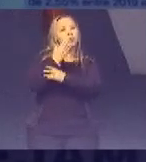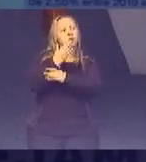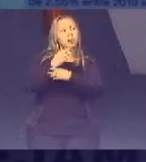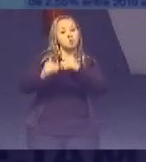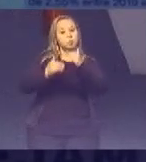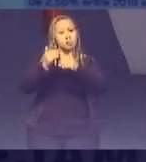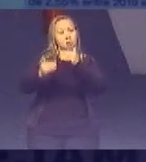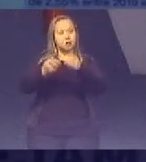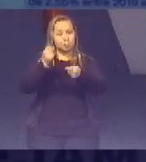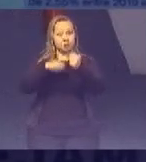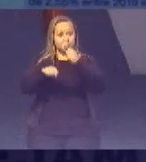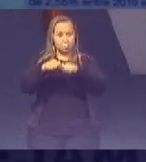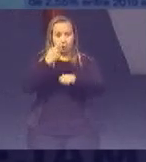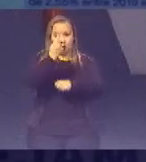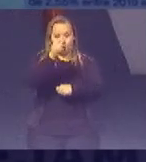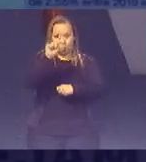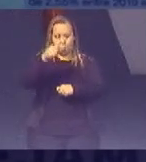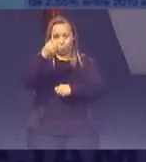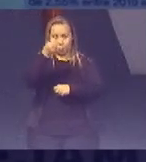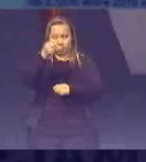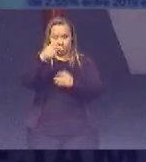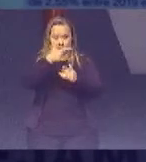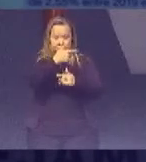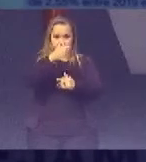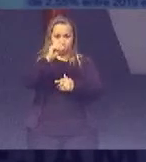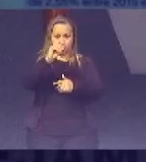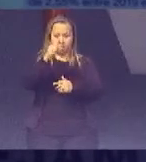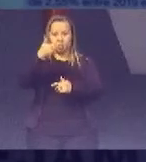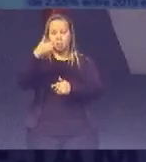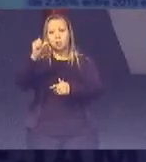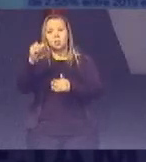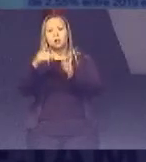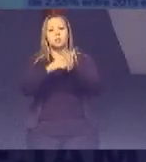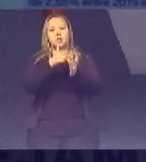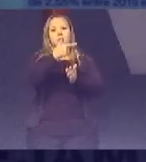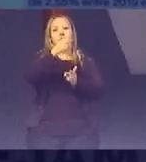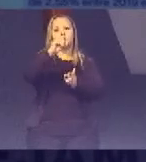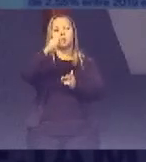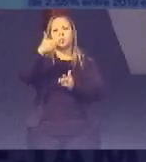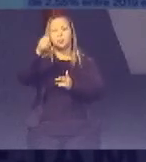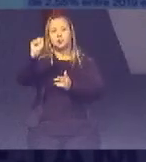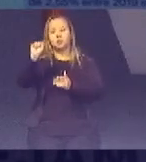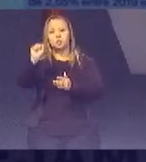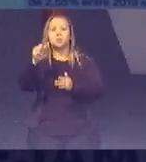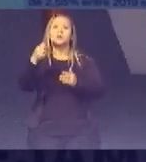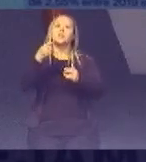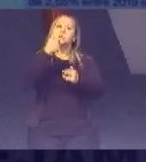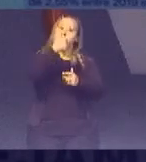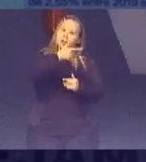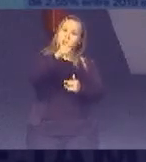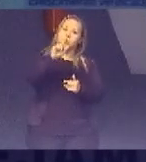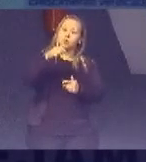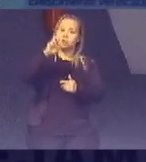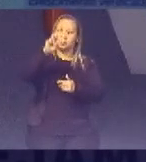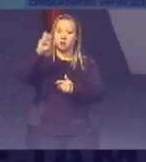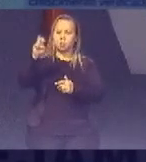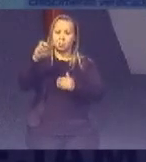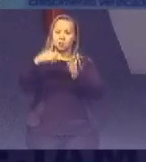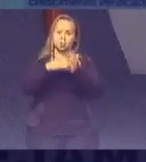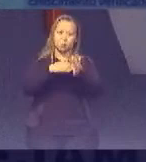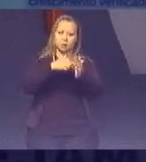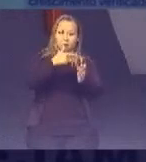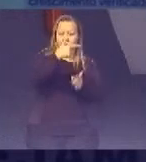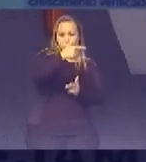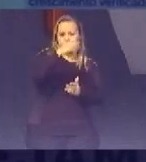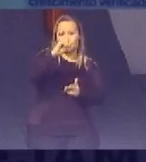anual Médio De 1,6 entre 2016 e 2018 E de 2,55 entre 2019 e 2030